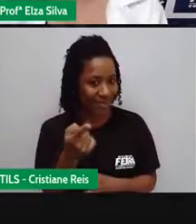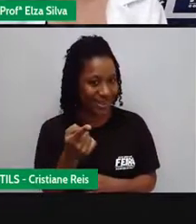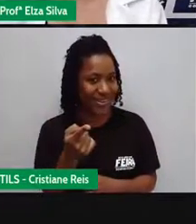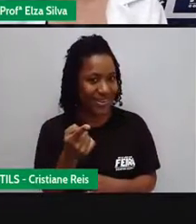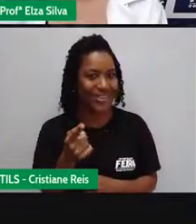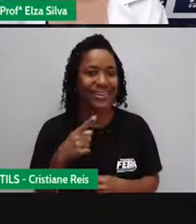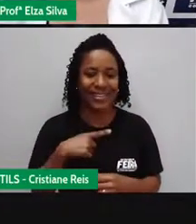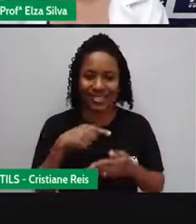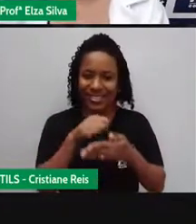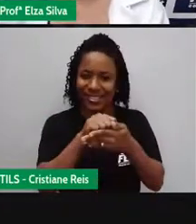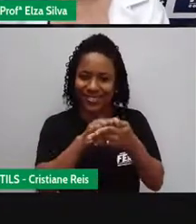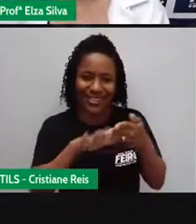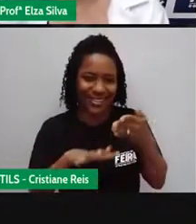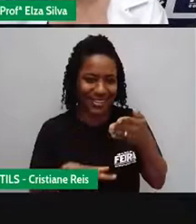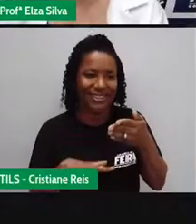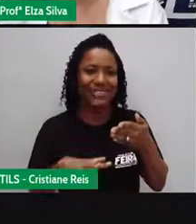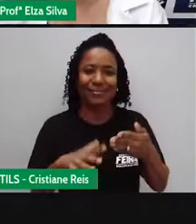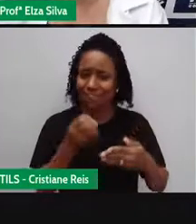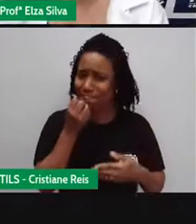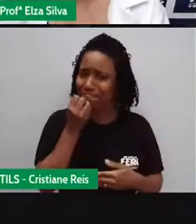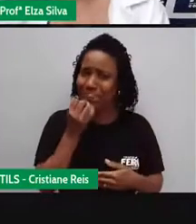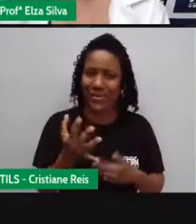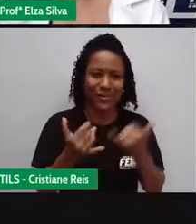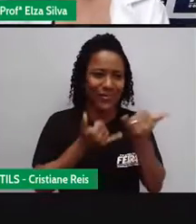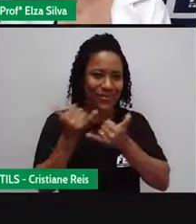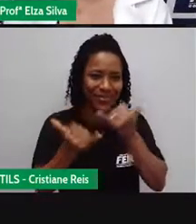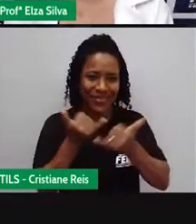divertida Olimpíada Olimpíada Olimpíada Olimpíada